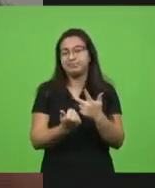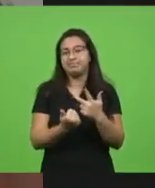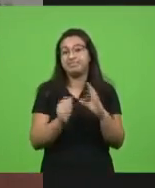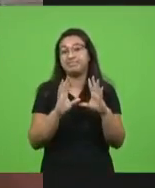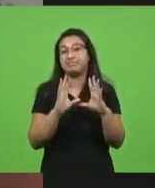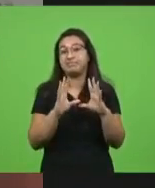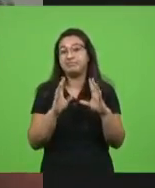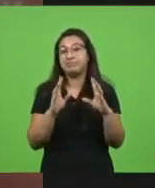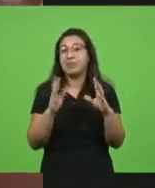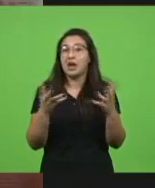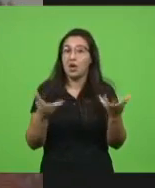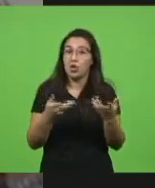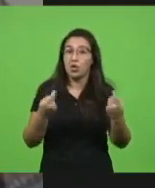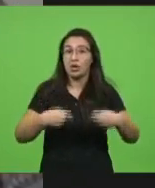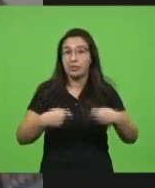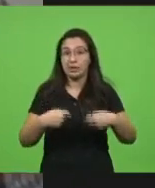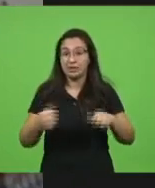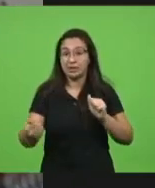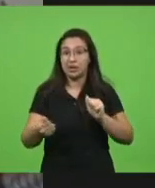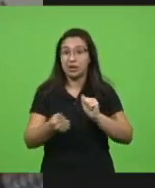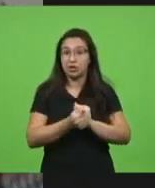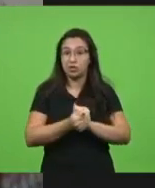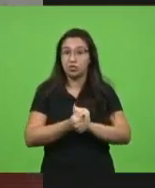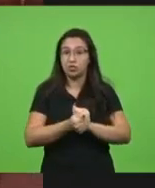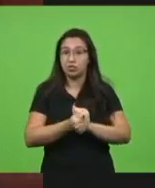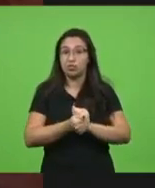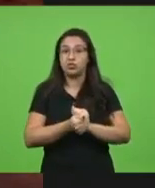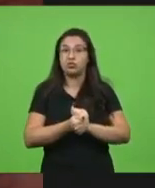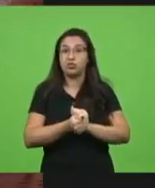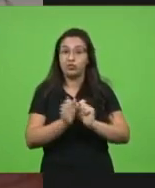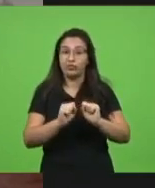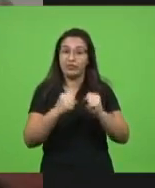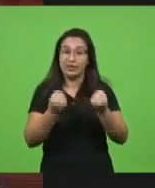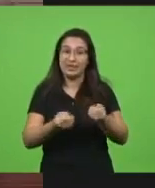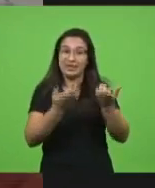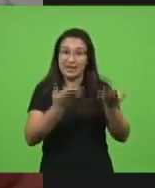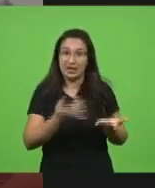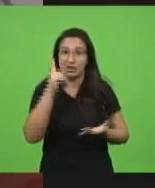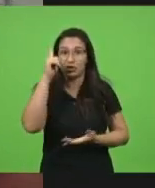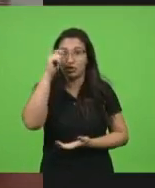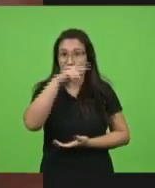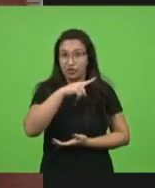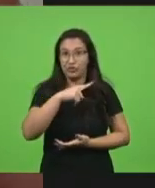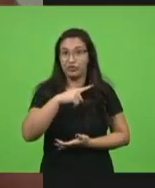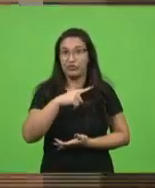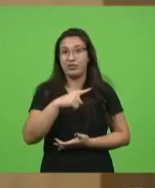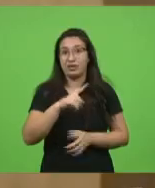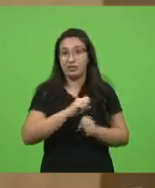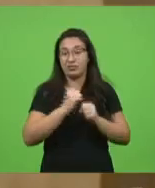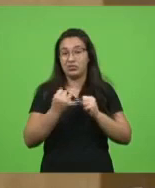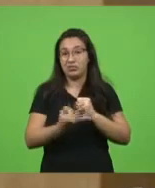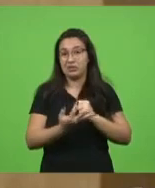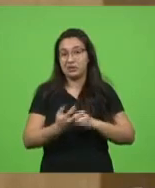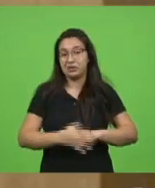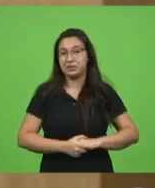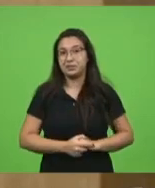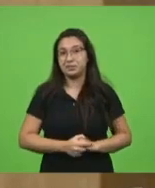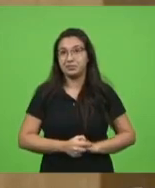caminhar para sair dessa dificuldade que nós estamos com... Mais 30 segundos.